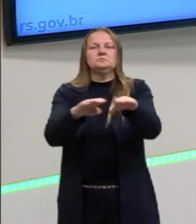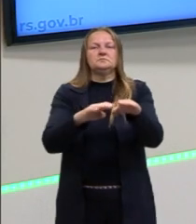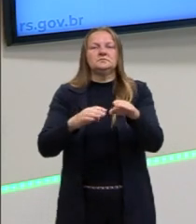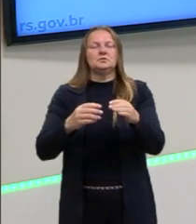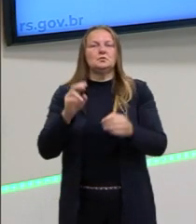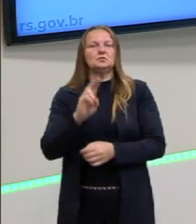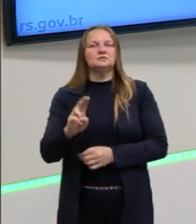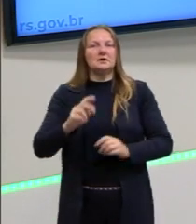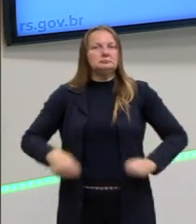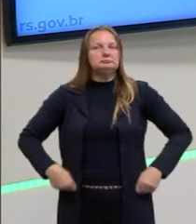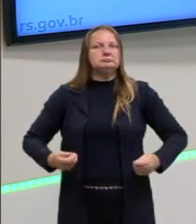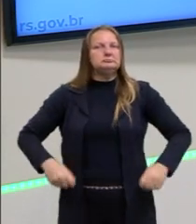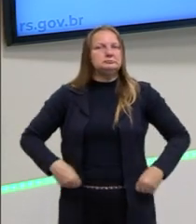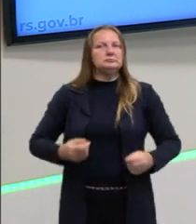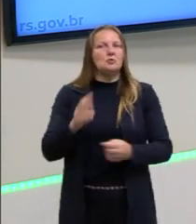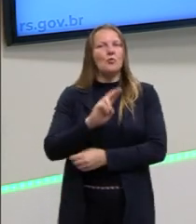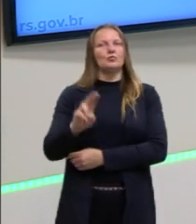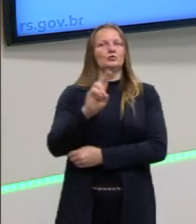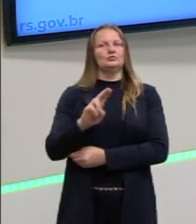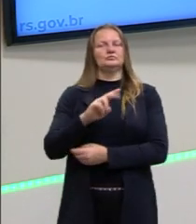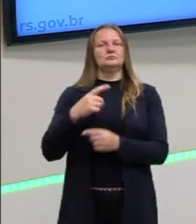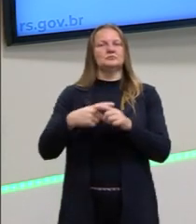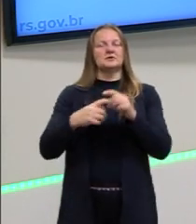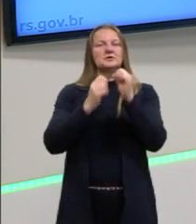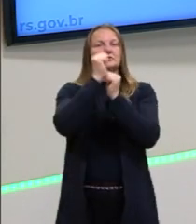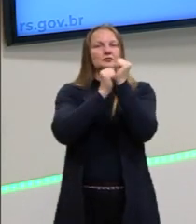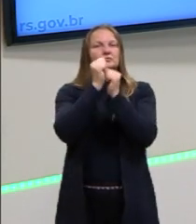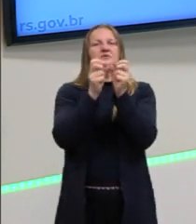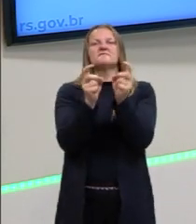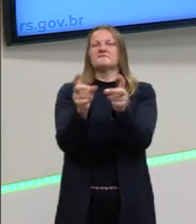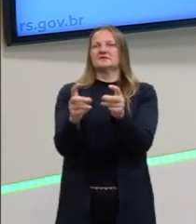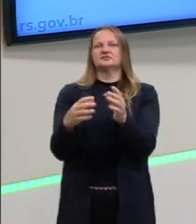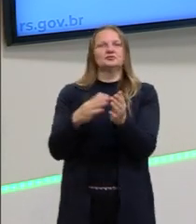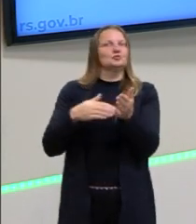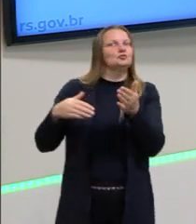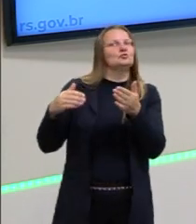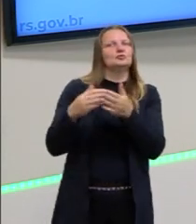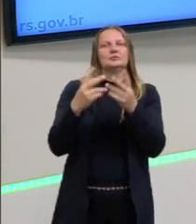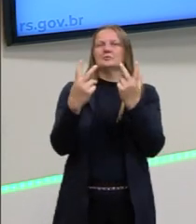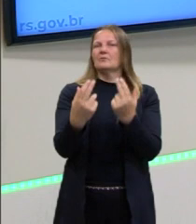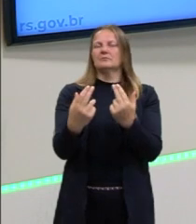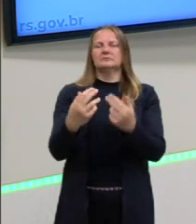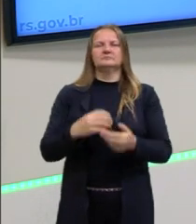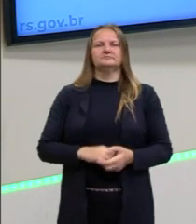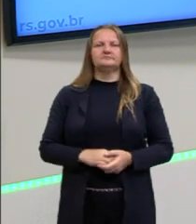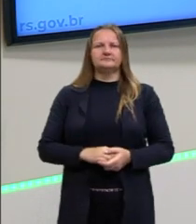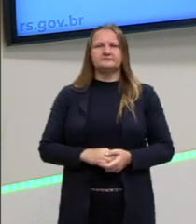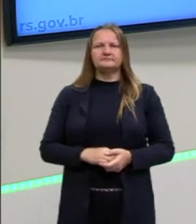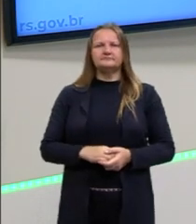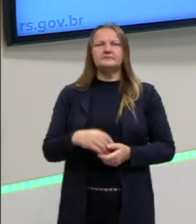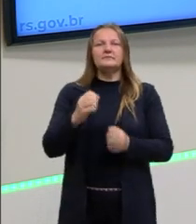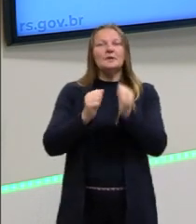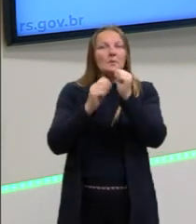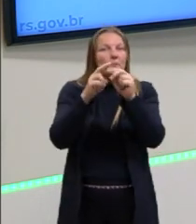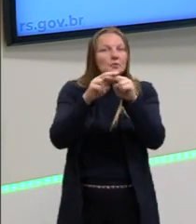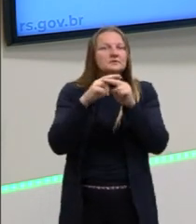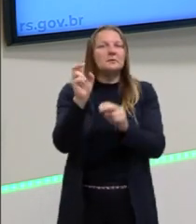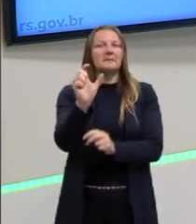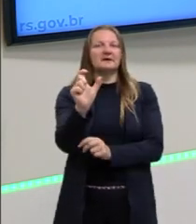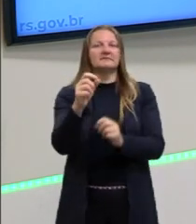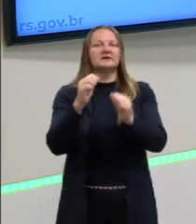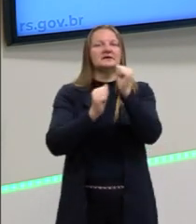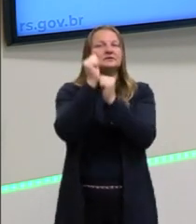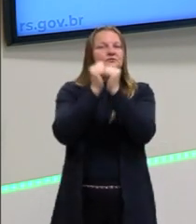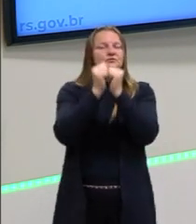consumir, de pensar e etc. tal, para que a indústria venda de seus produtos. Então são dois elementos aí, uma que é a indústria cultural, nessa perspectiva